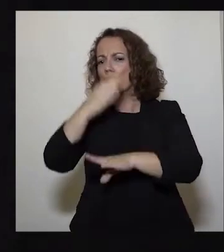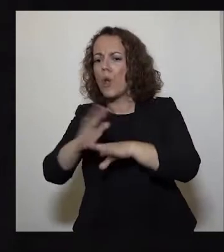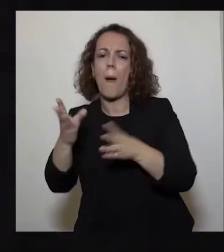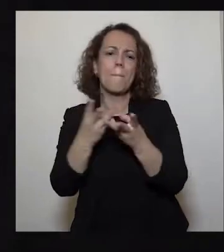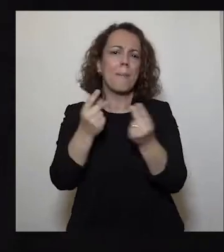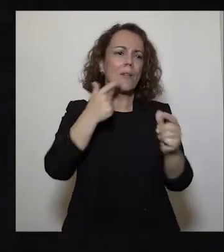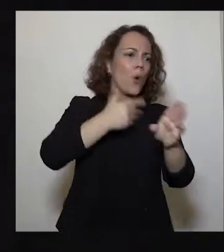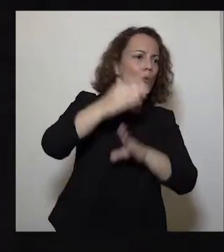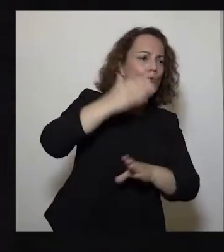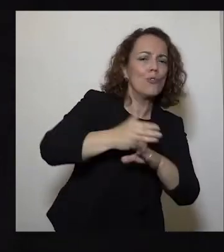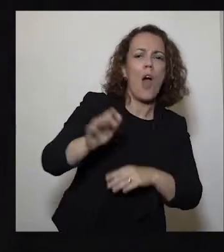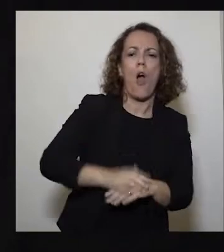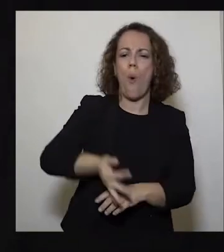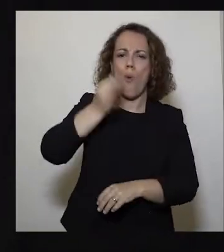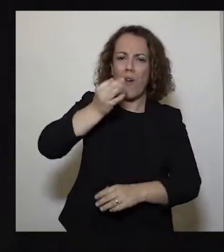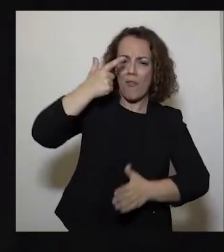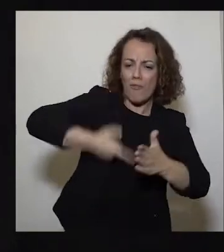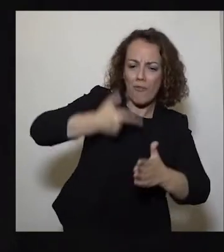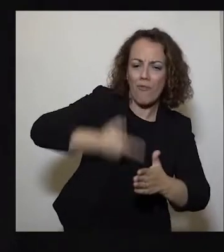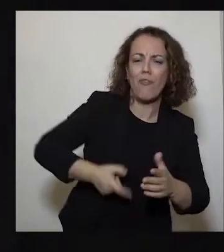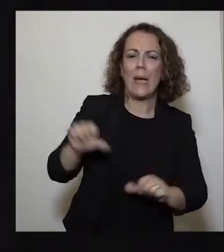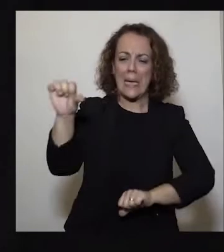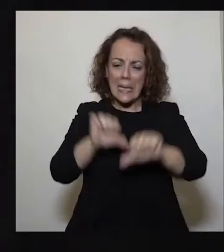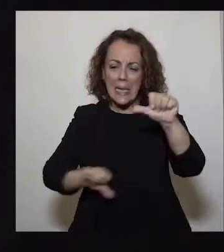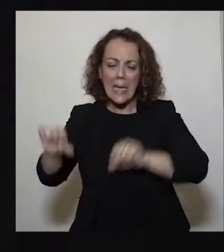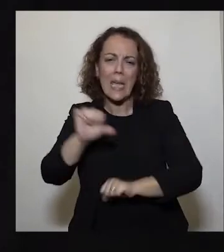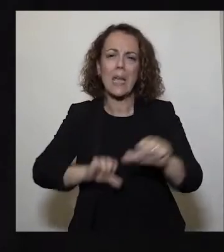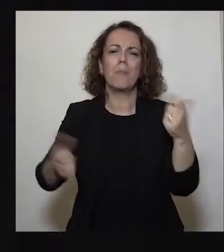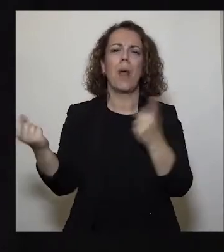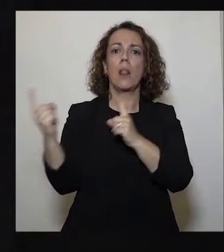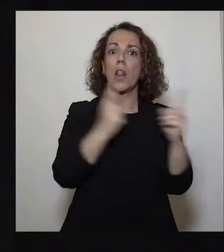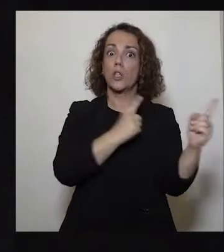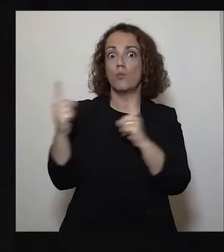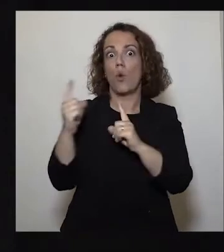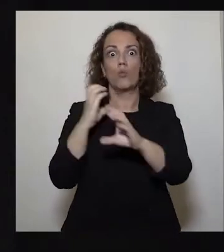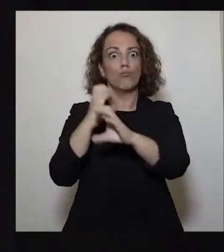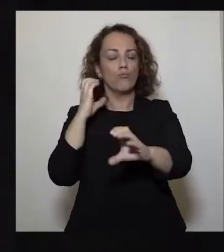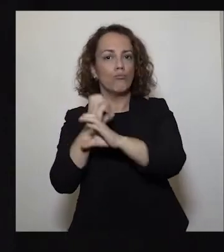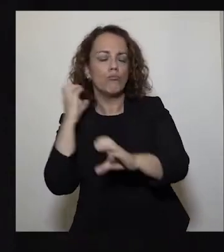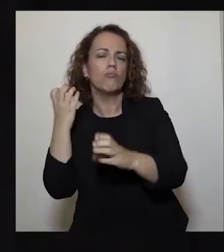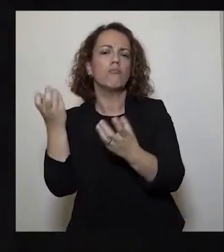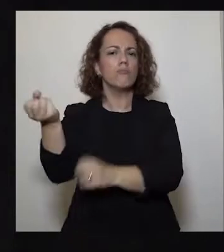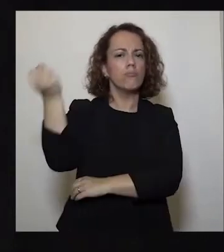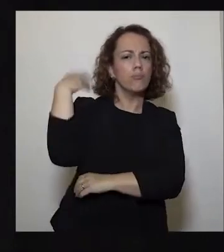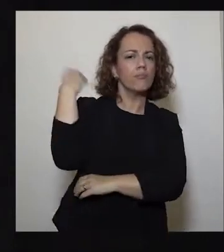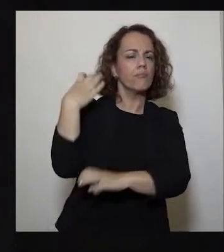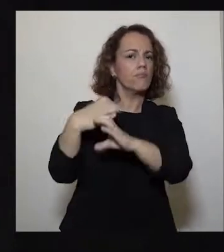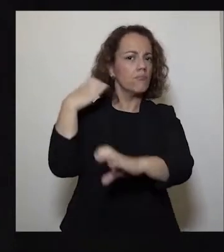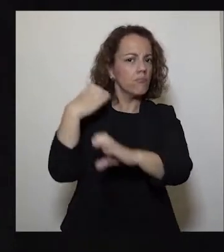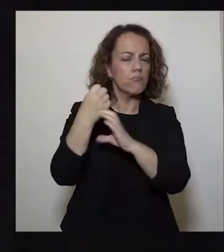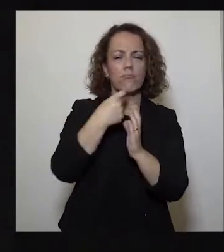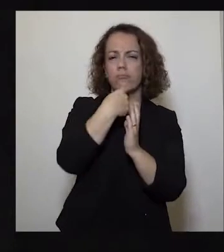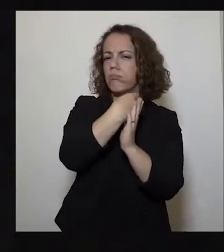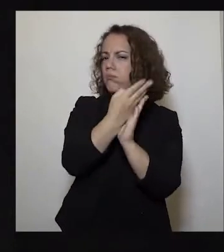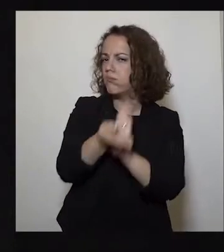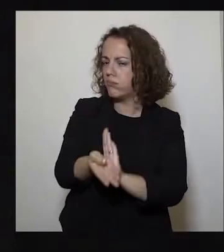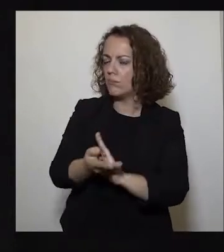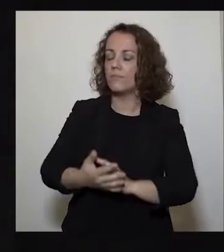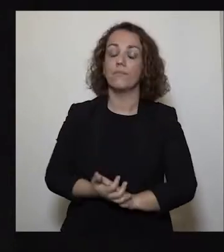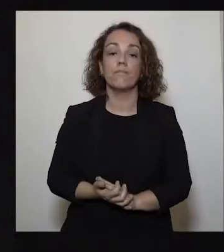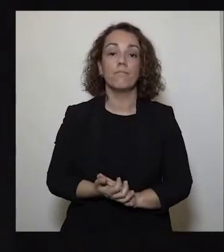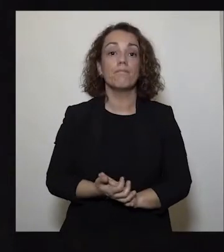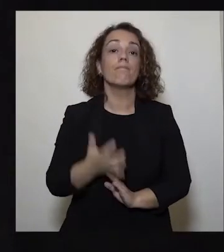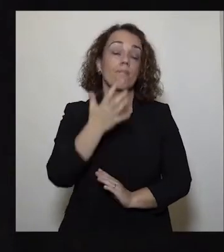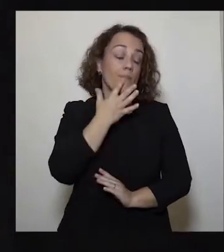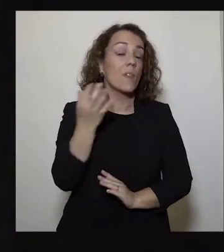construção, metalomecânicas, químicas, muito transporte público e coletivo e de mercadorias. É certo